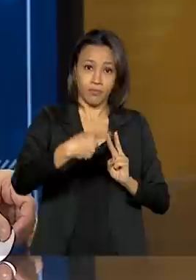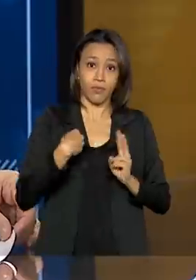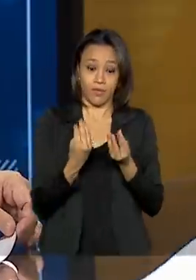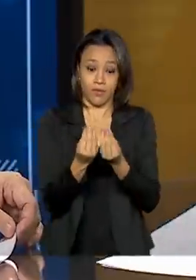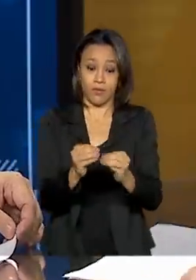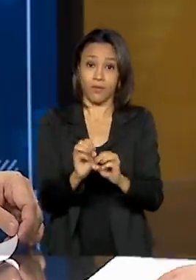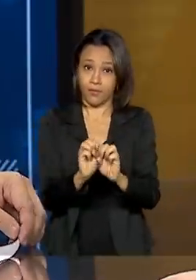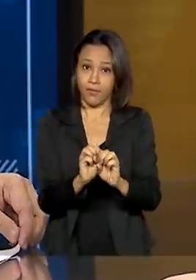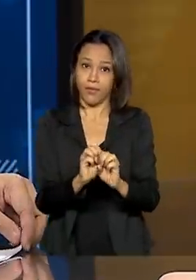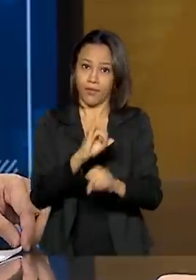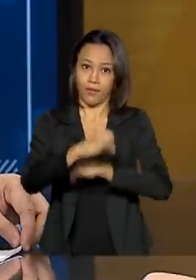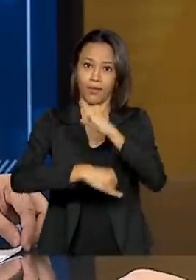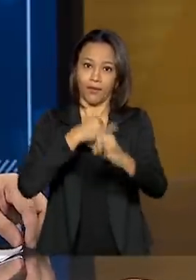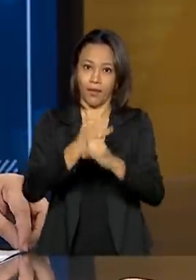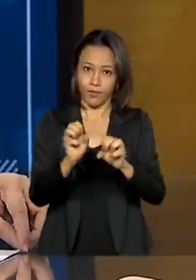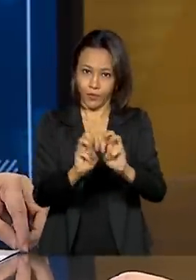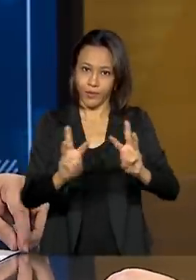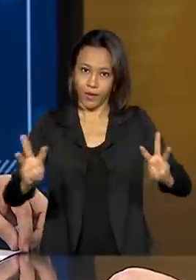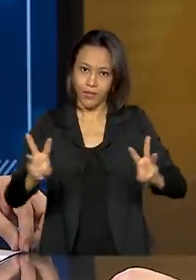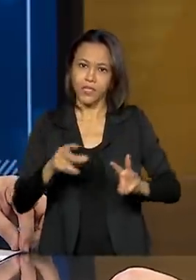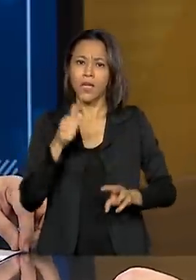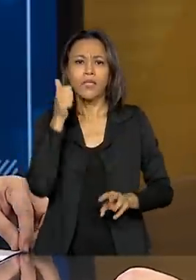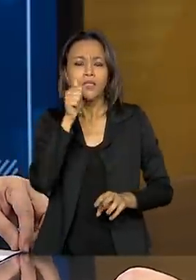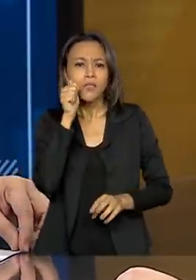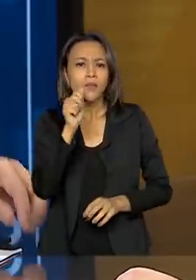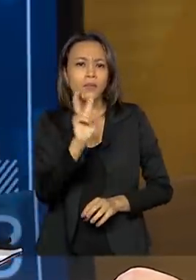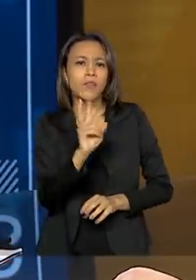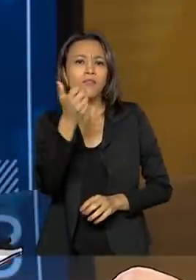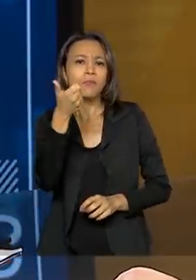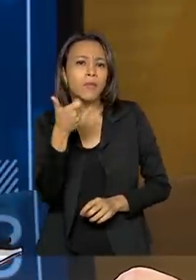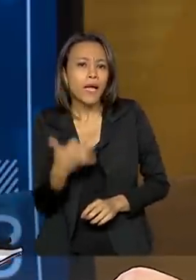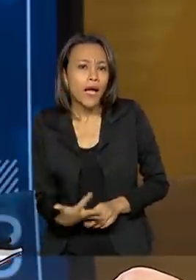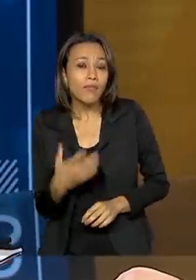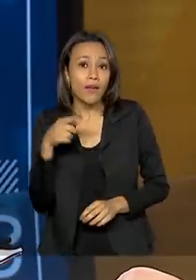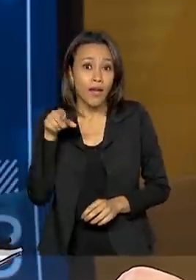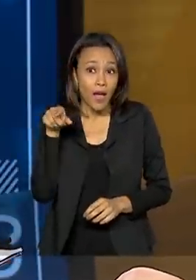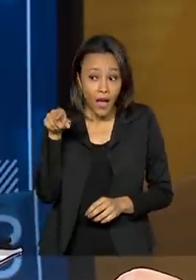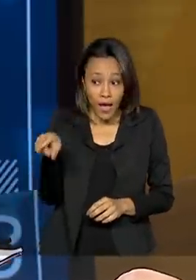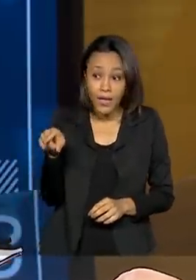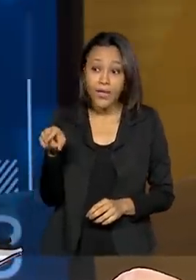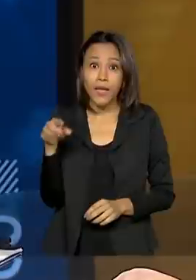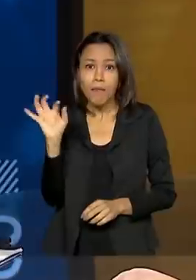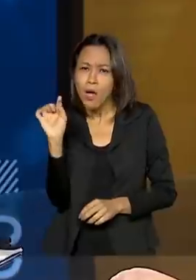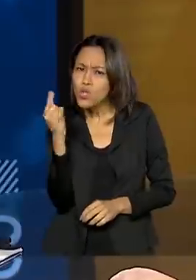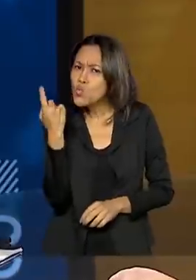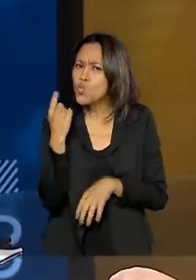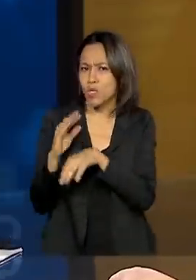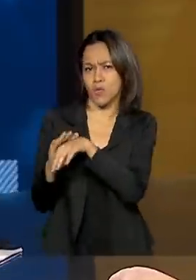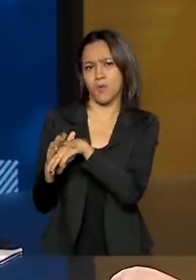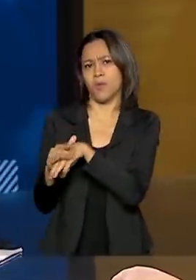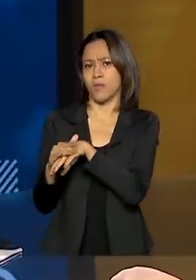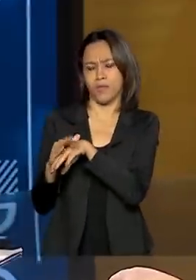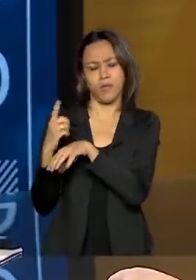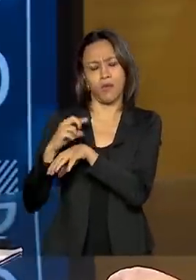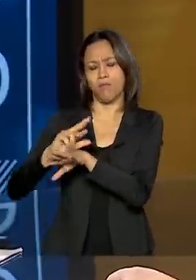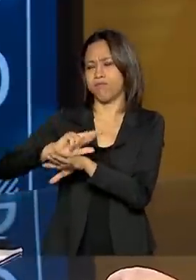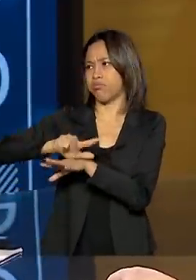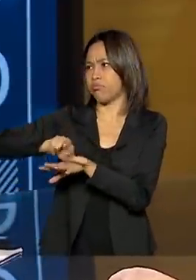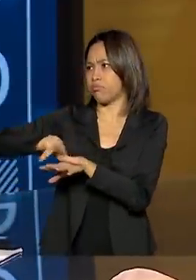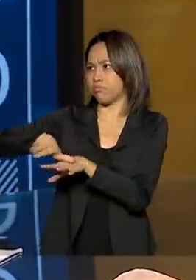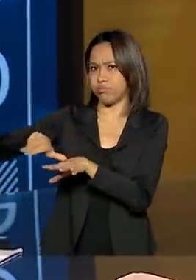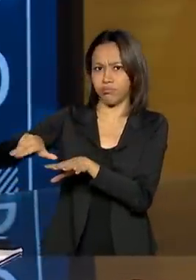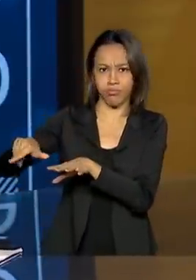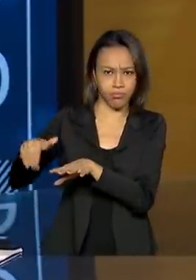internet, onde elas diziam que ali a Covid é mais uma enfermidade que existe. Quer dizer, tem uma série de